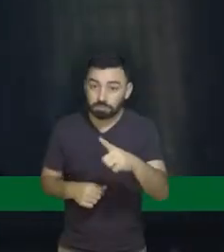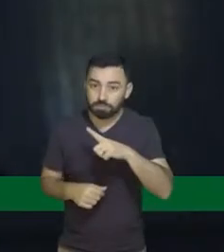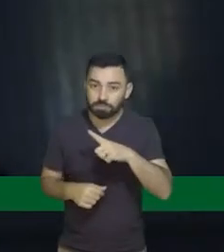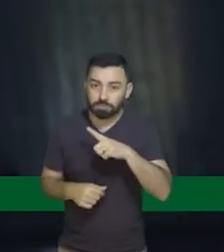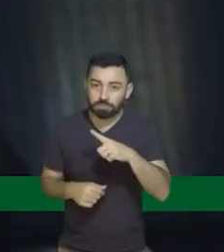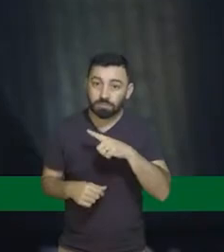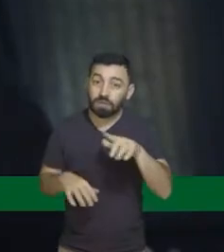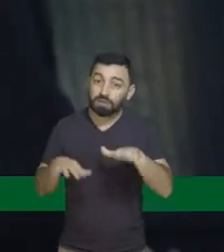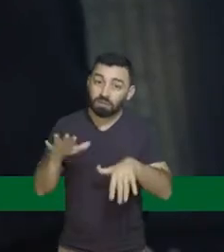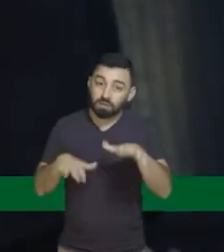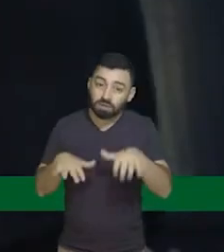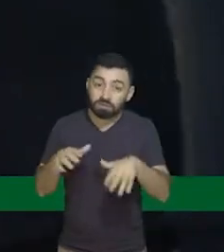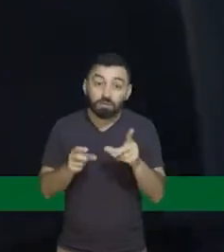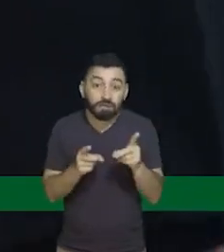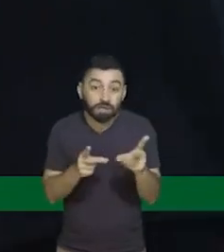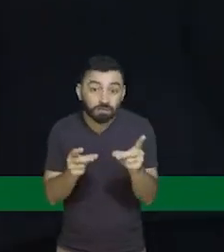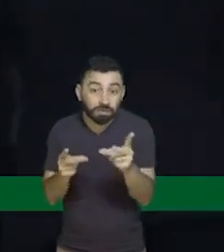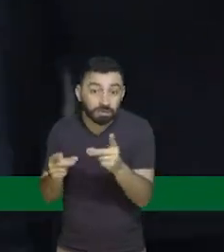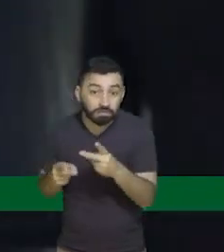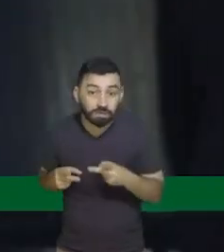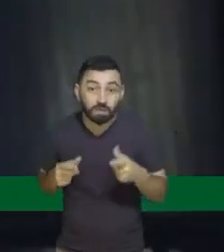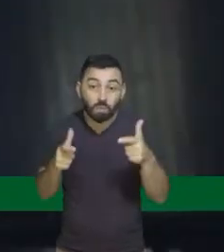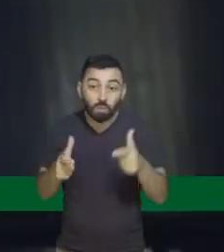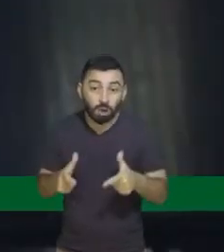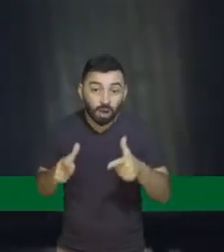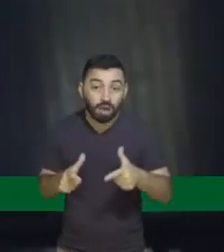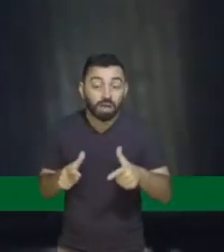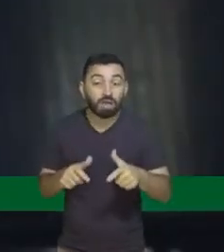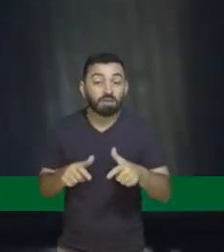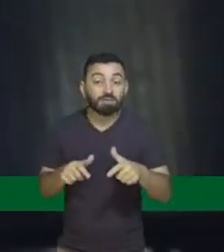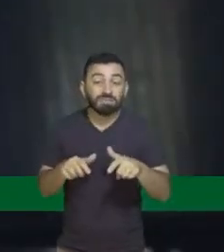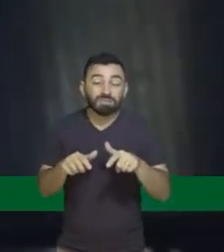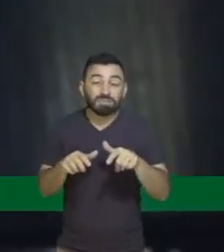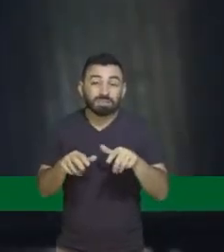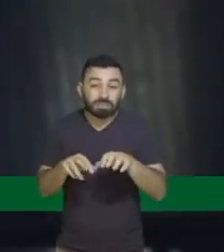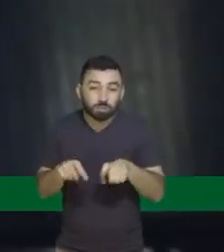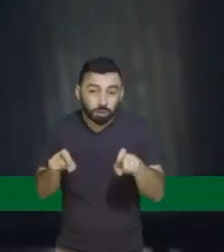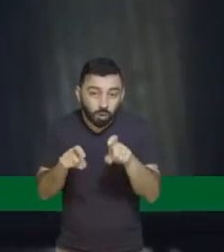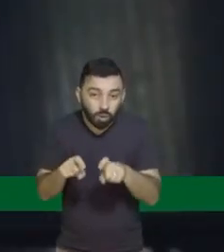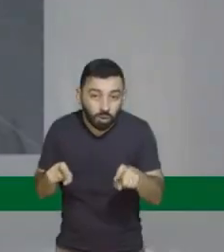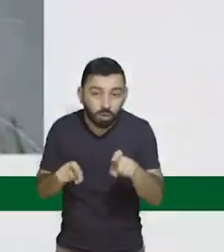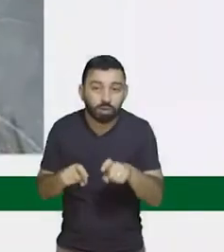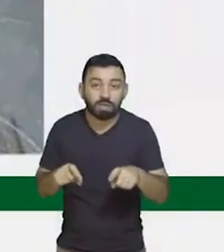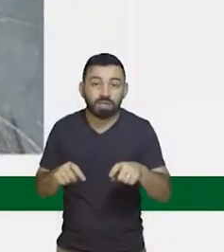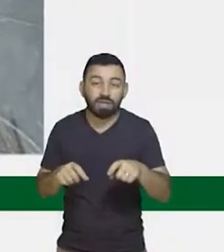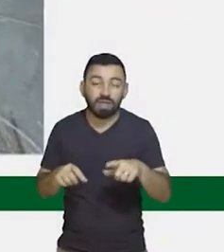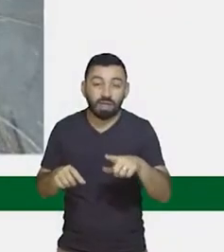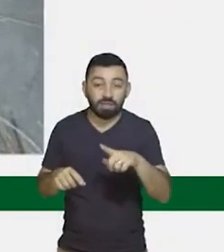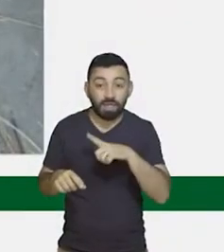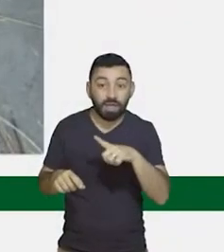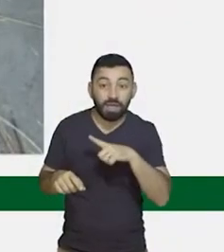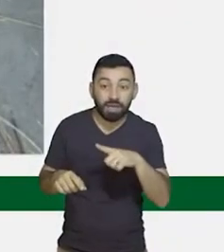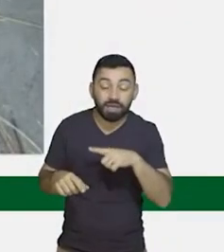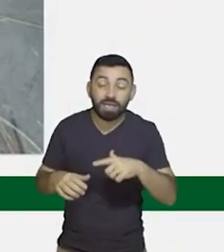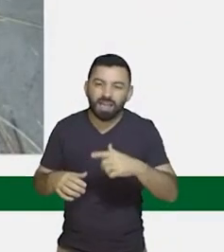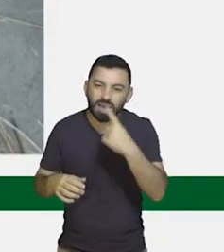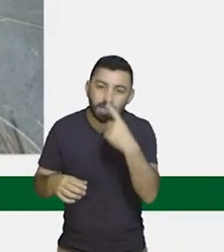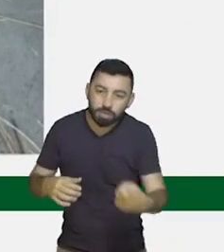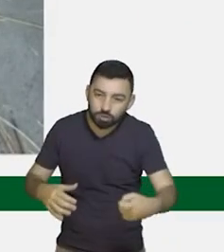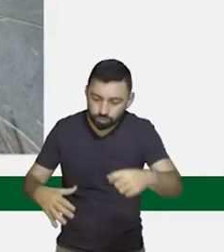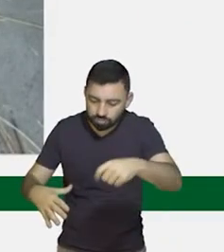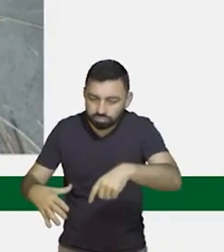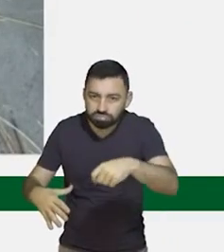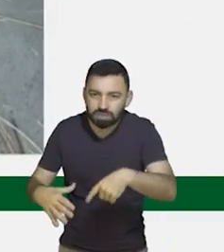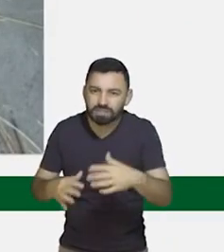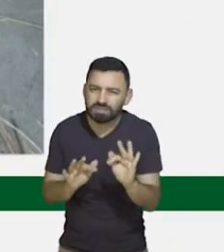repente, fazer vendas para os escritórios do Estado, com lixeiras para os escritórios. Essas coisinhas